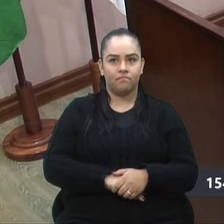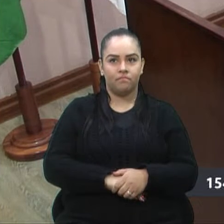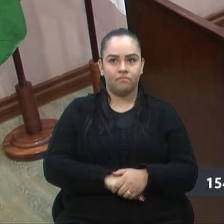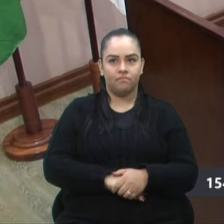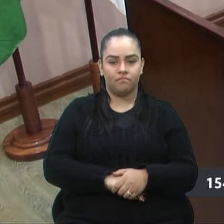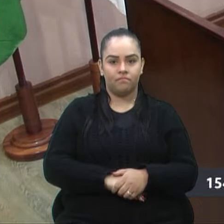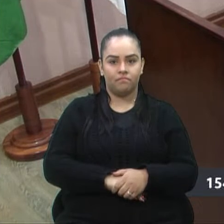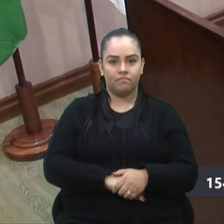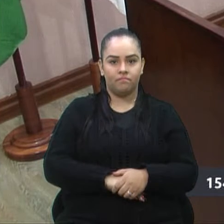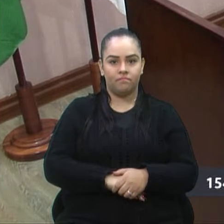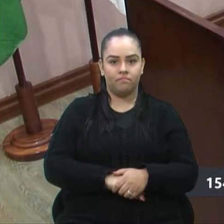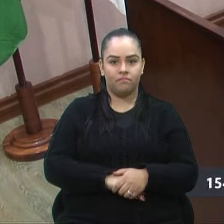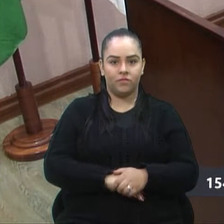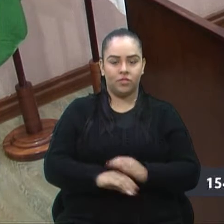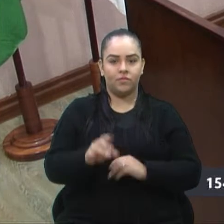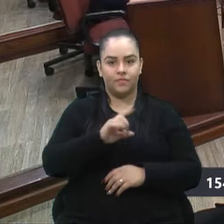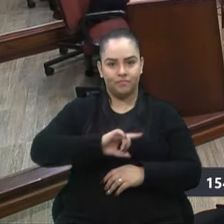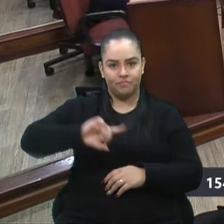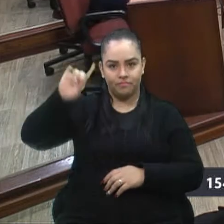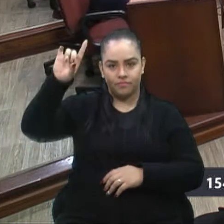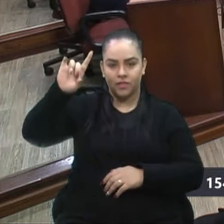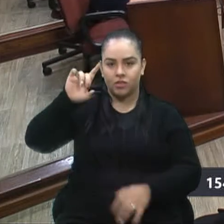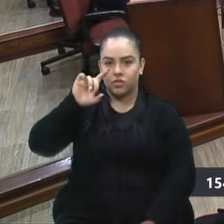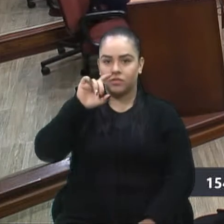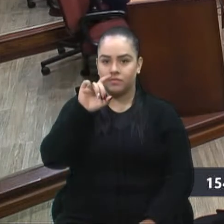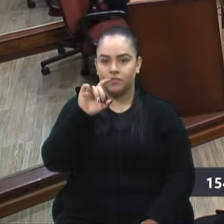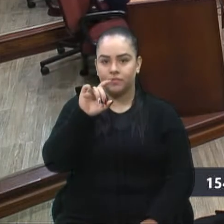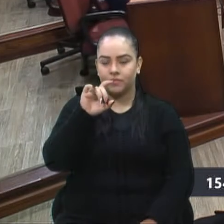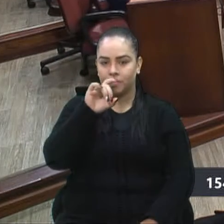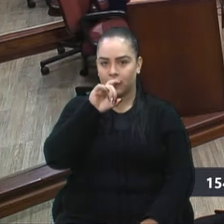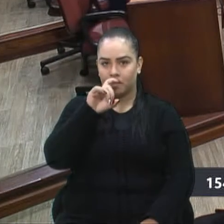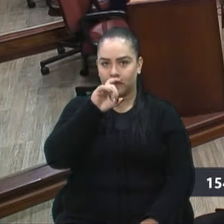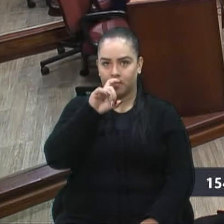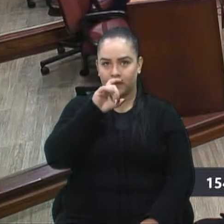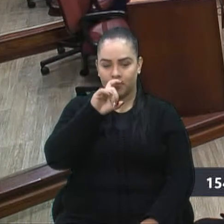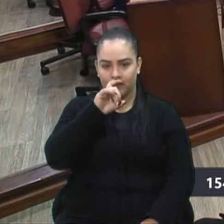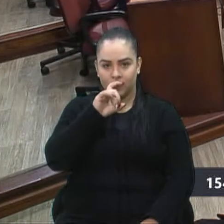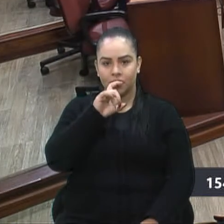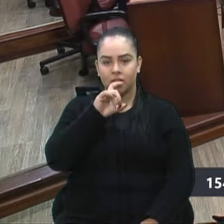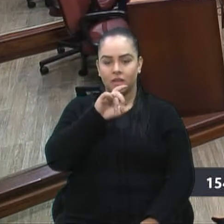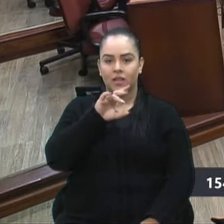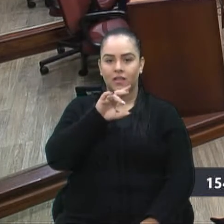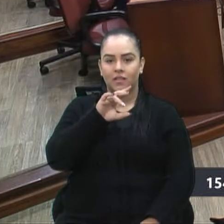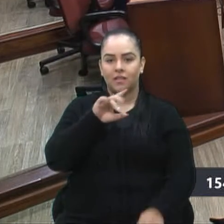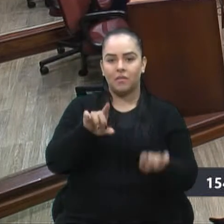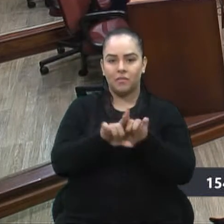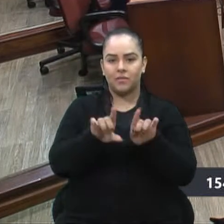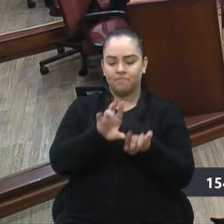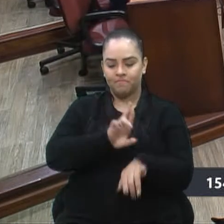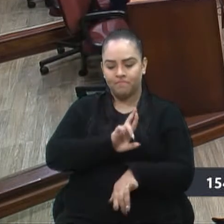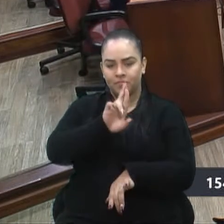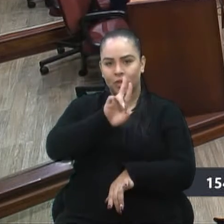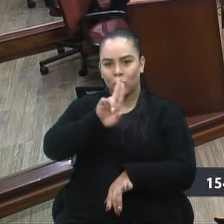Senhor nosso Deus e nosso Pai, em o nome do teu Filho Jesus Cristo,